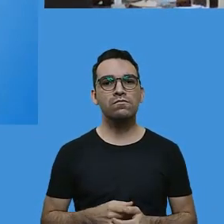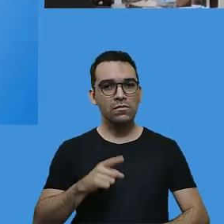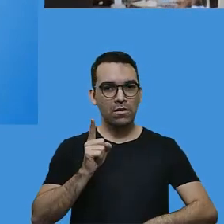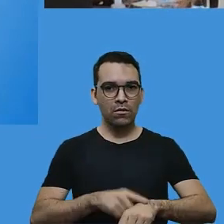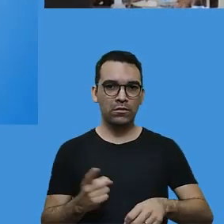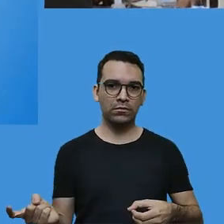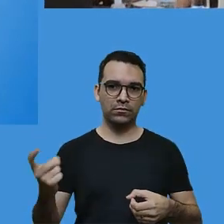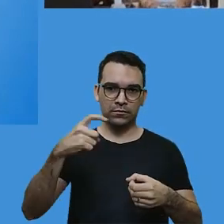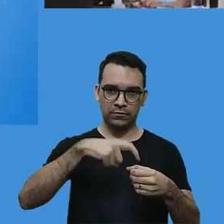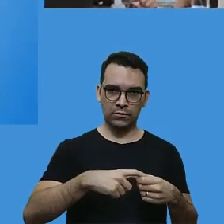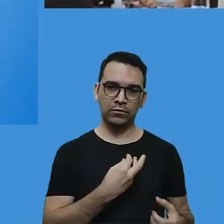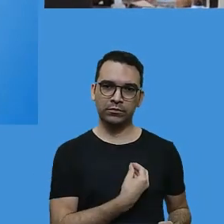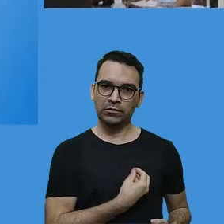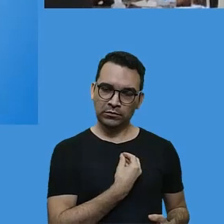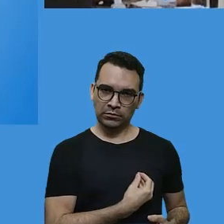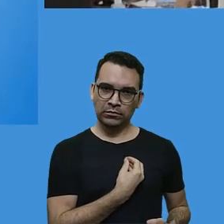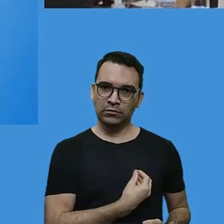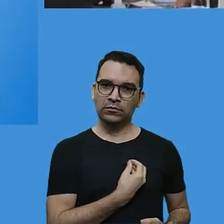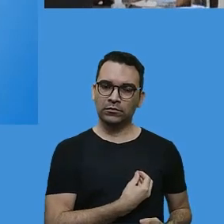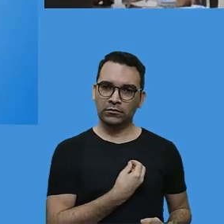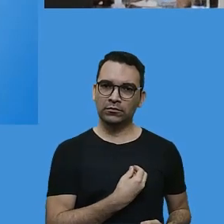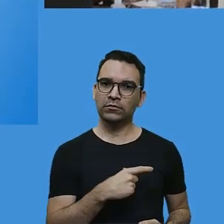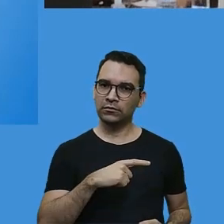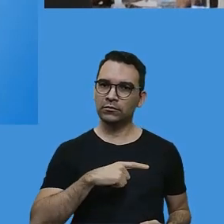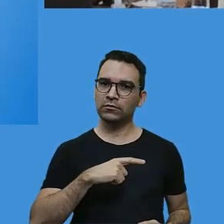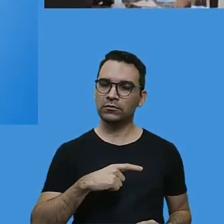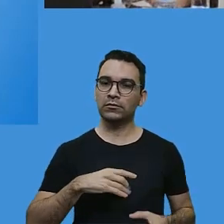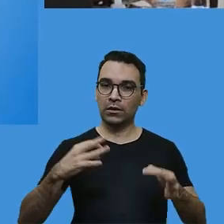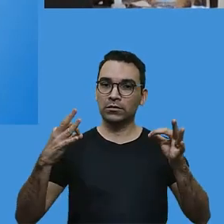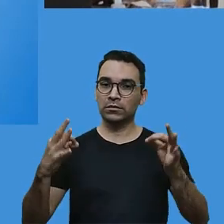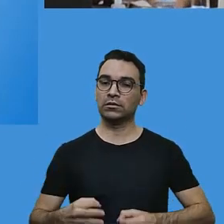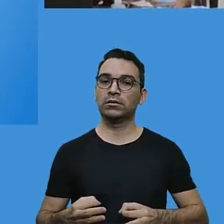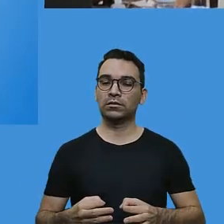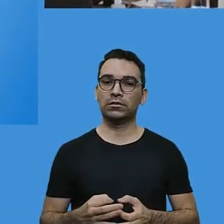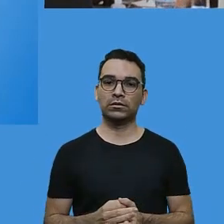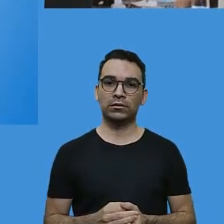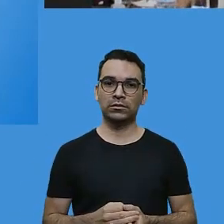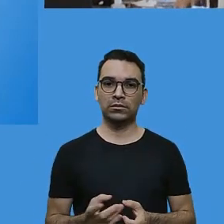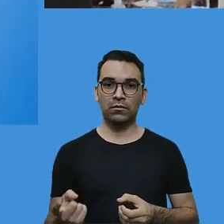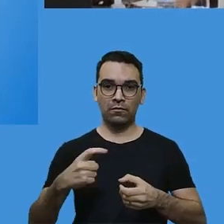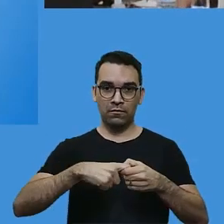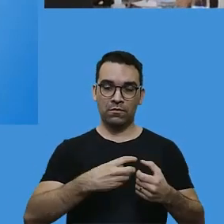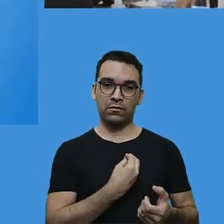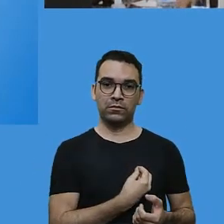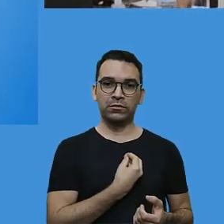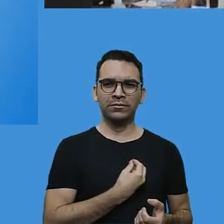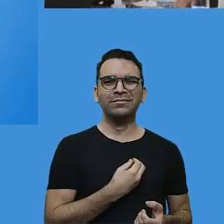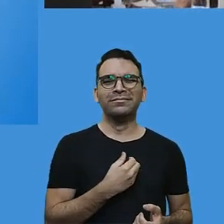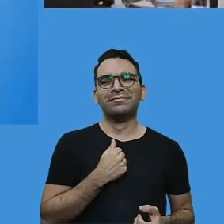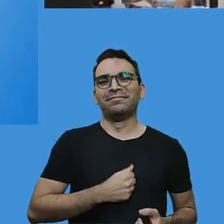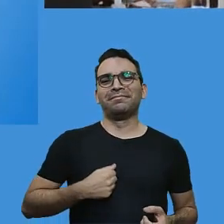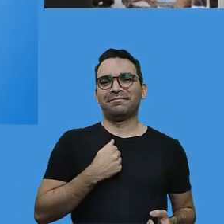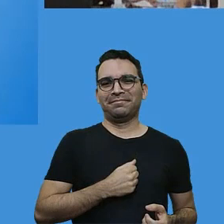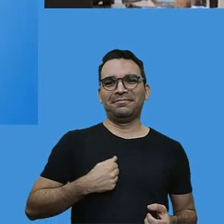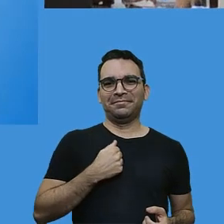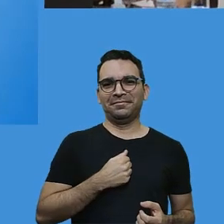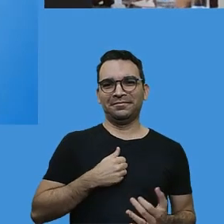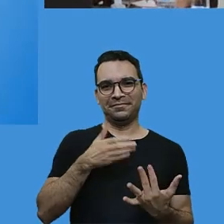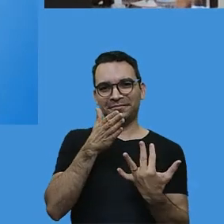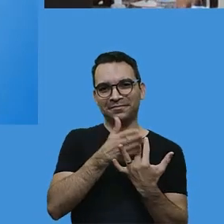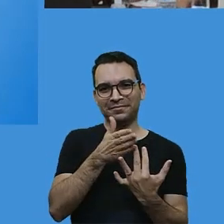muita certeza do que nós queremos. Nós estamos com saudade, nós estamos com saudade do recreio, nós estamos